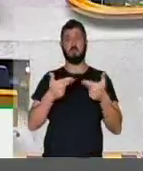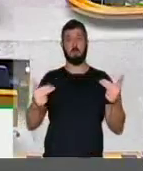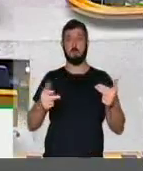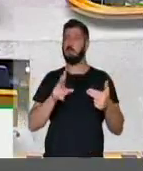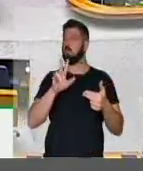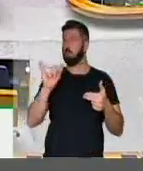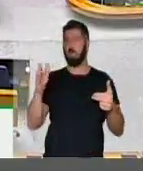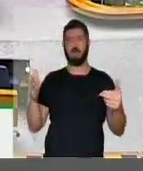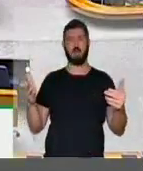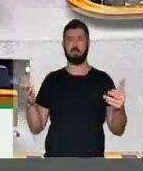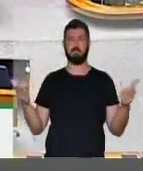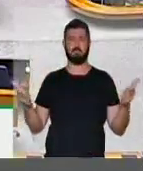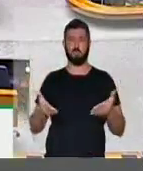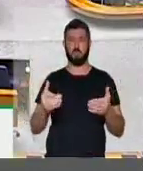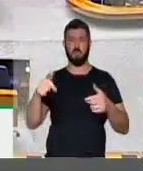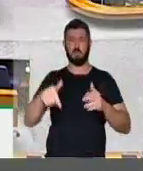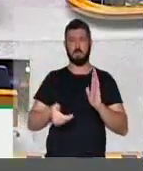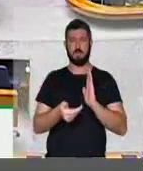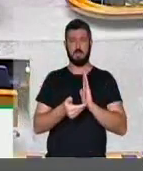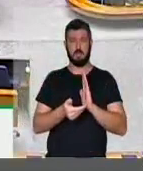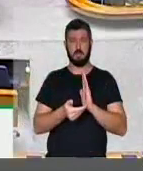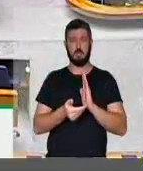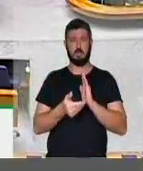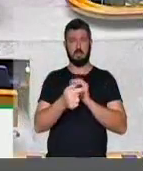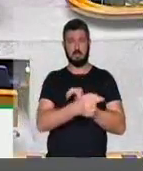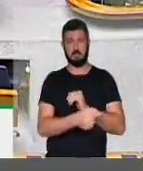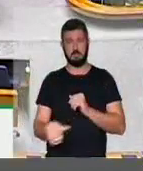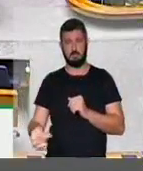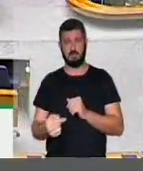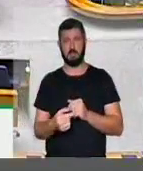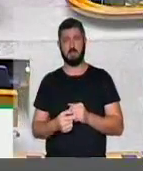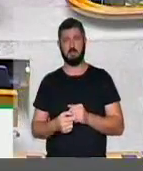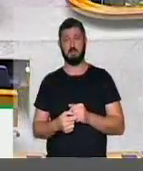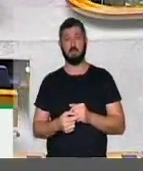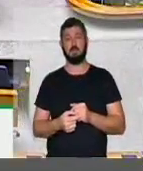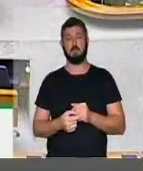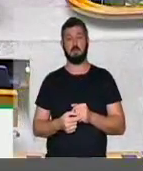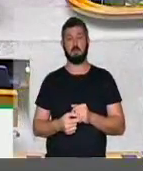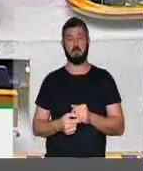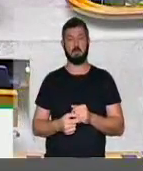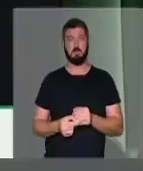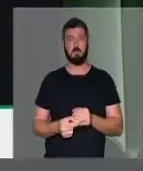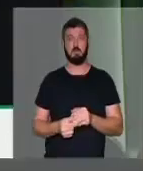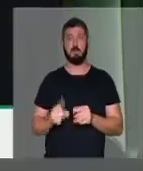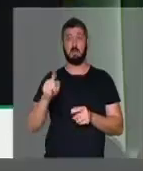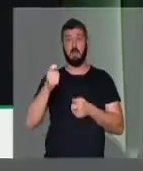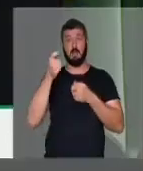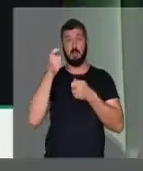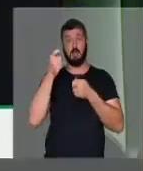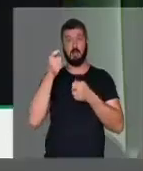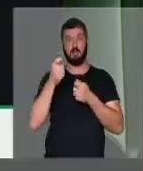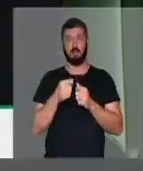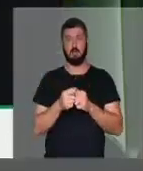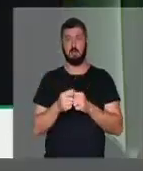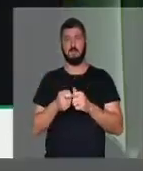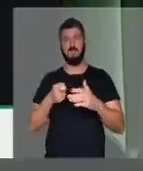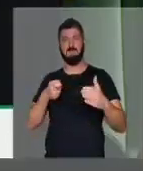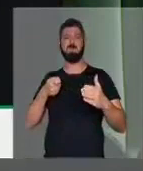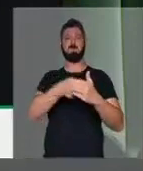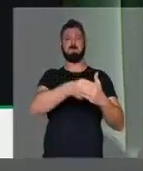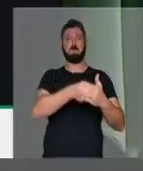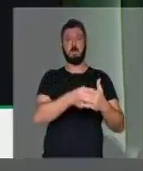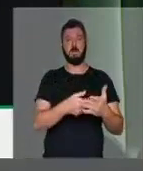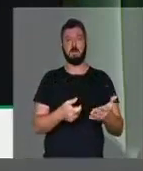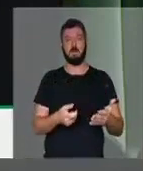certamente irá dominar os debates dessa casa durante essa semana. Falo da tentativa de se empurrar